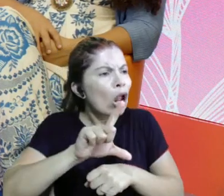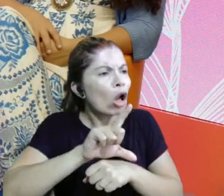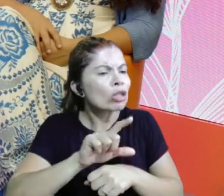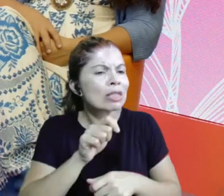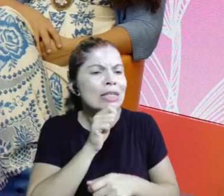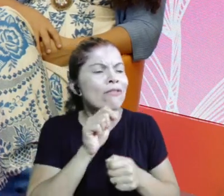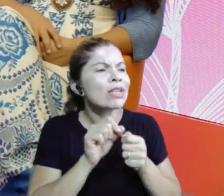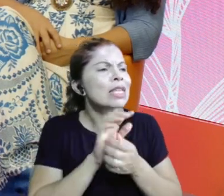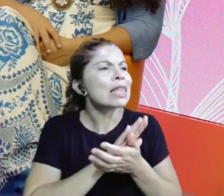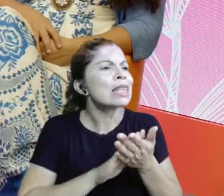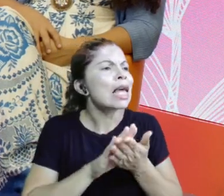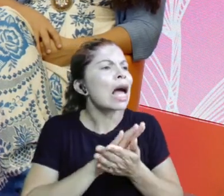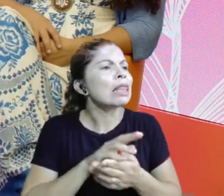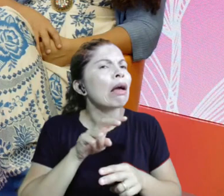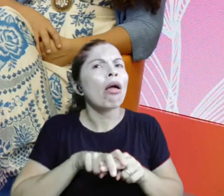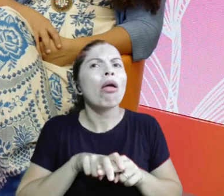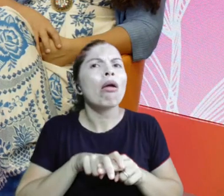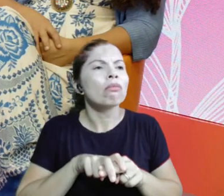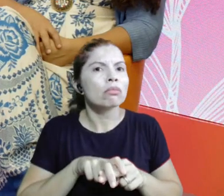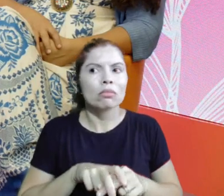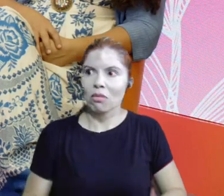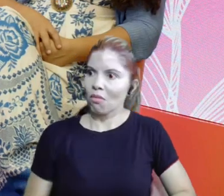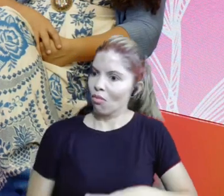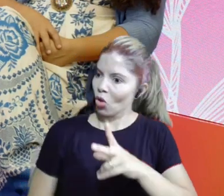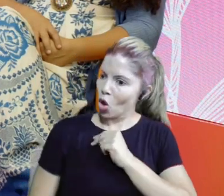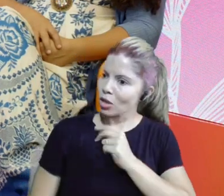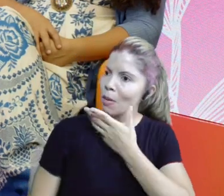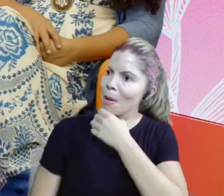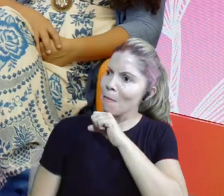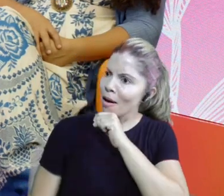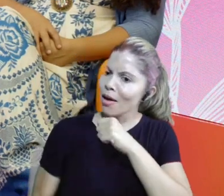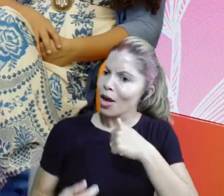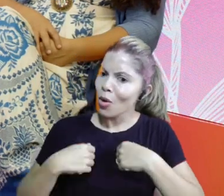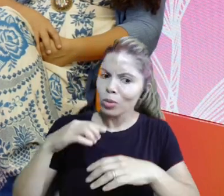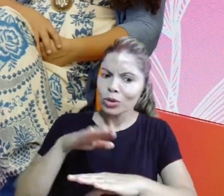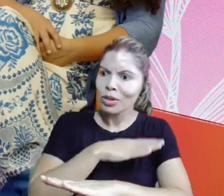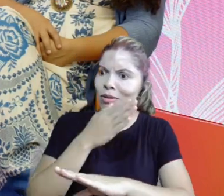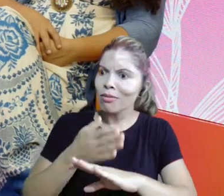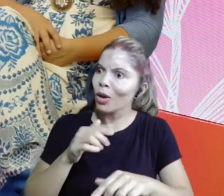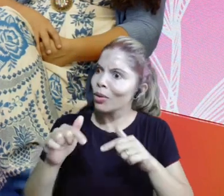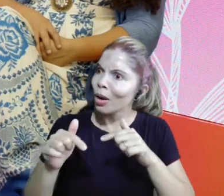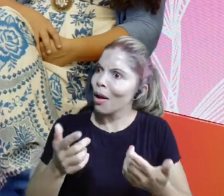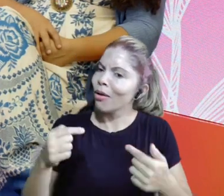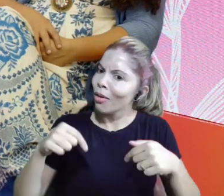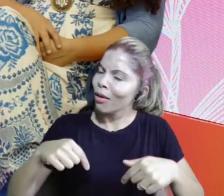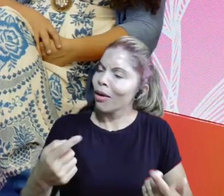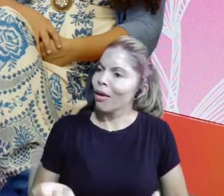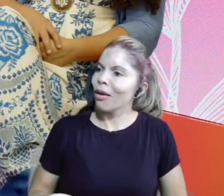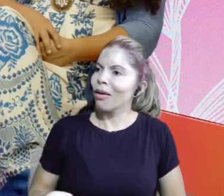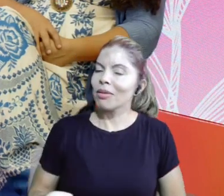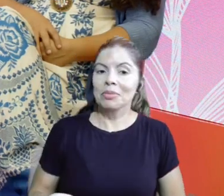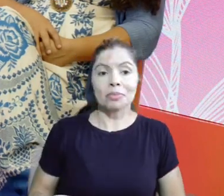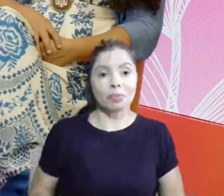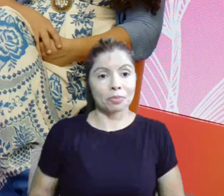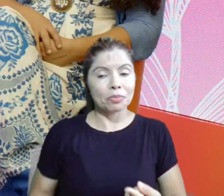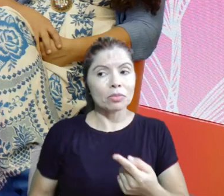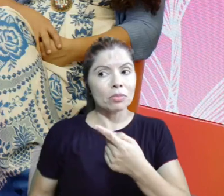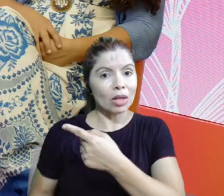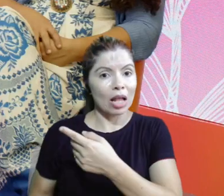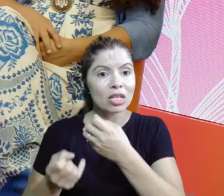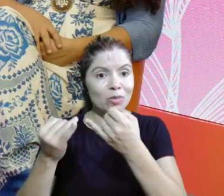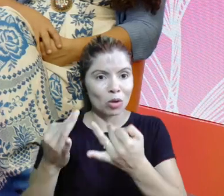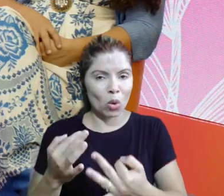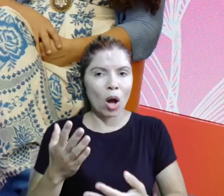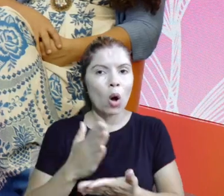coisa o dia todo? O dia todo eu tenho coisa para fazer. E o que a Gabi fala sobre, ai, você é